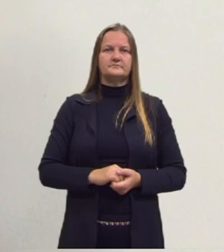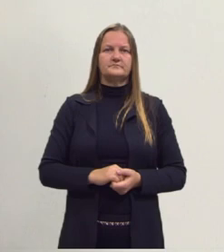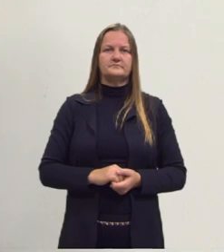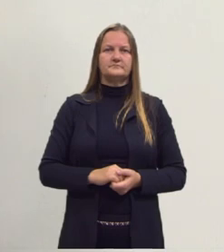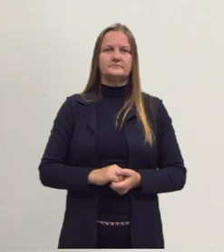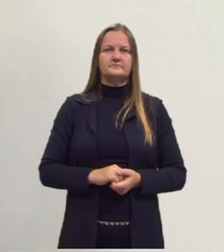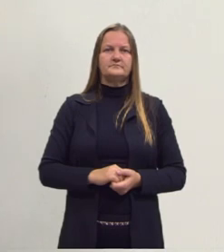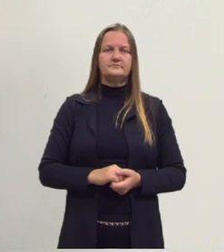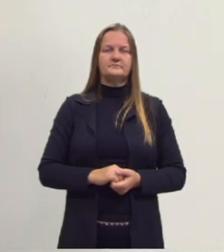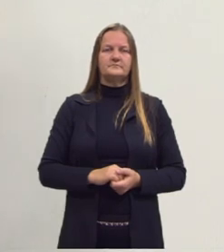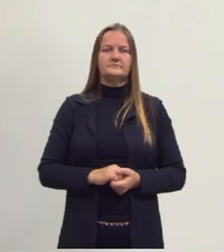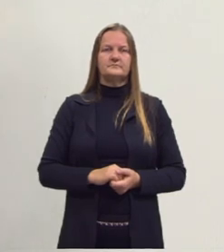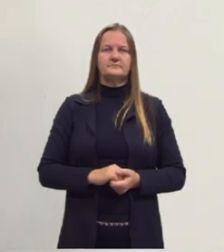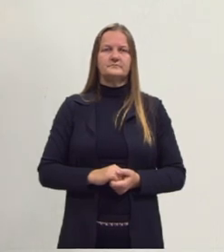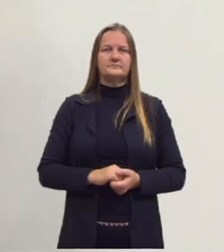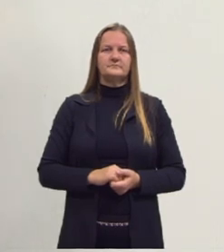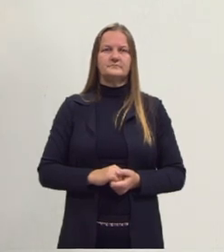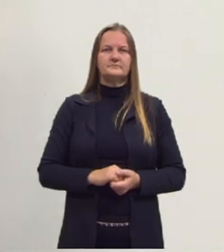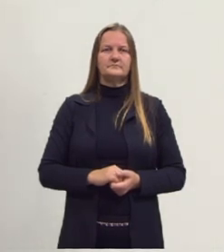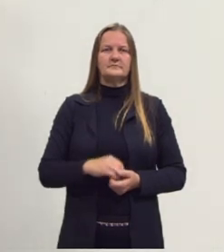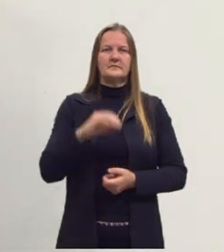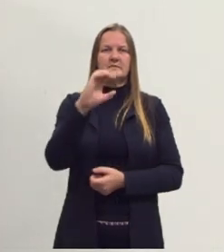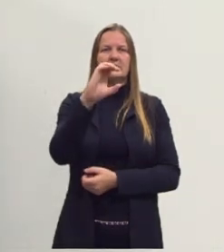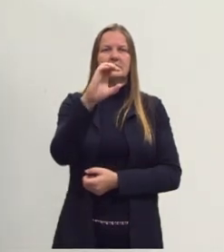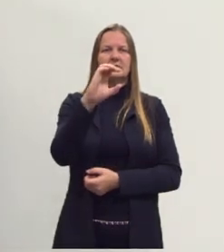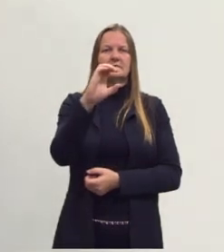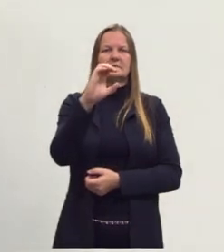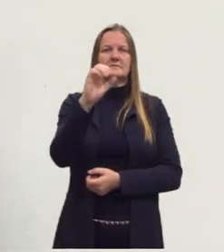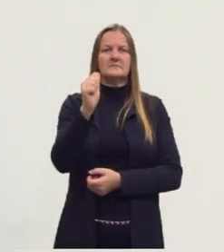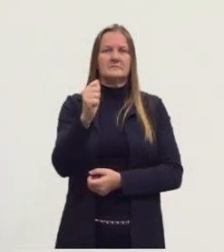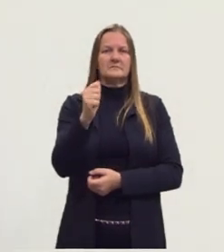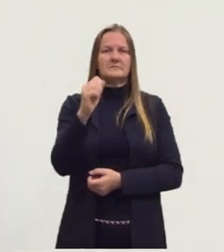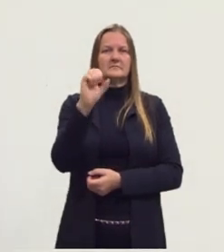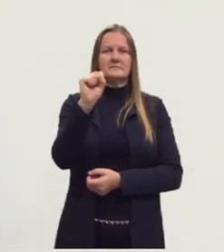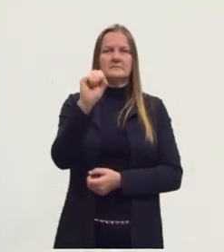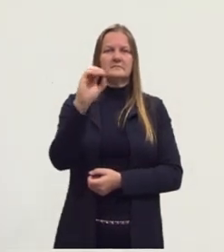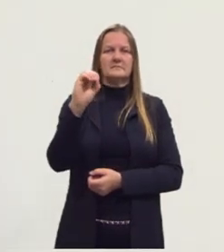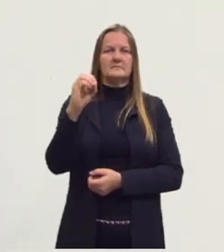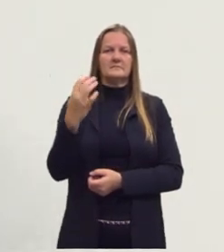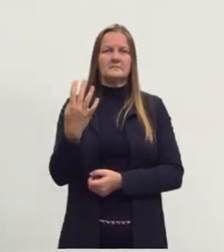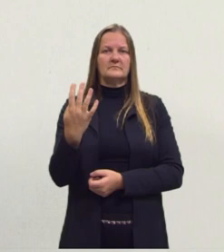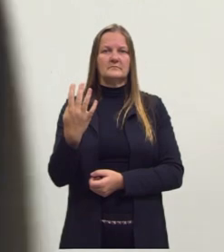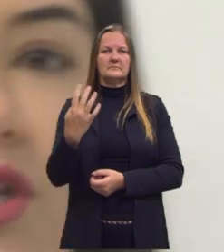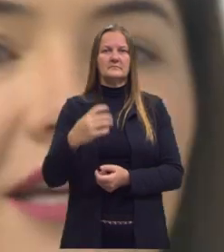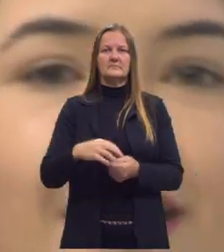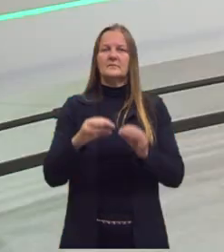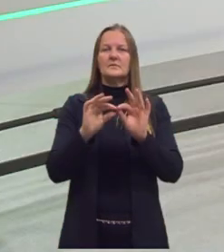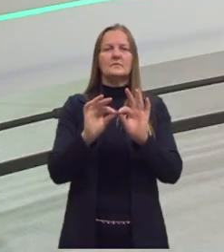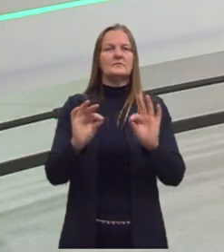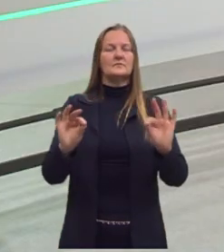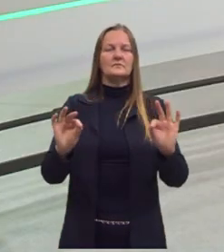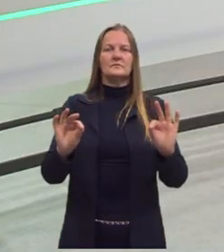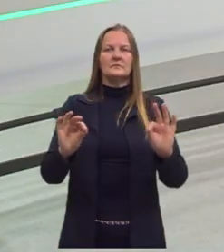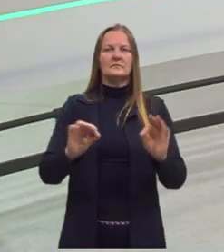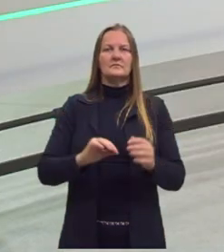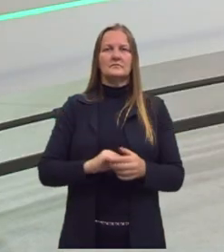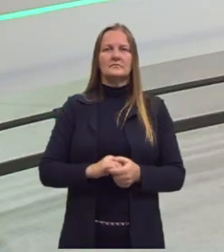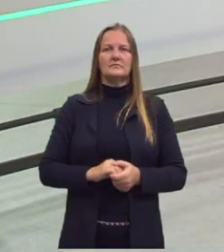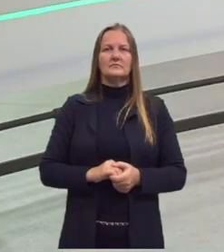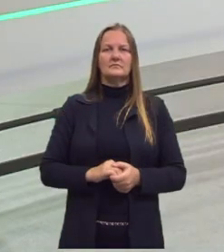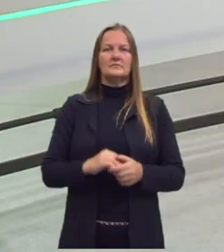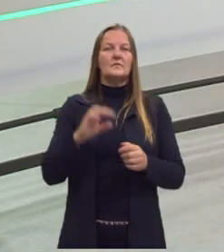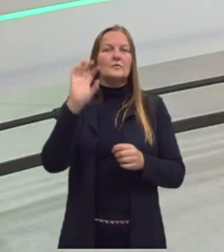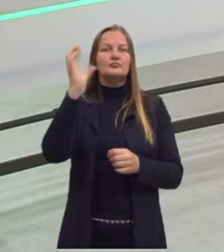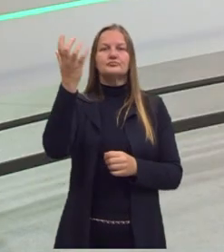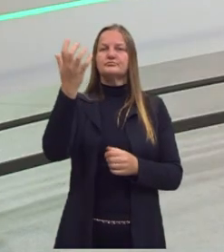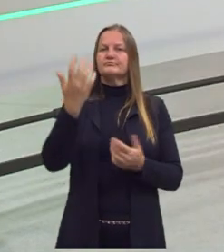-S-O-4. É isso que vai formar. Muito simples de resolver